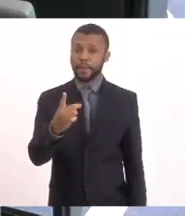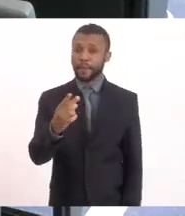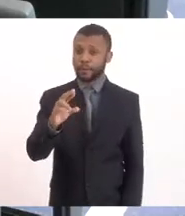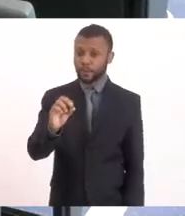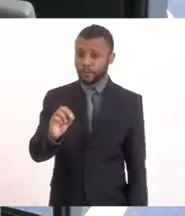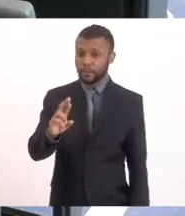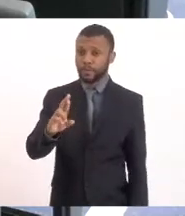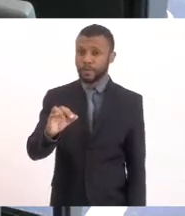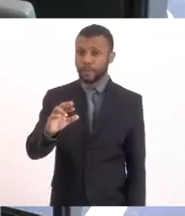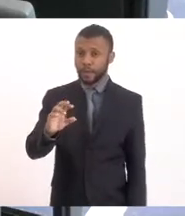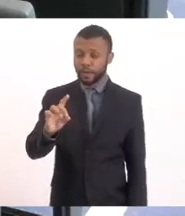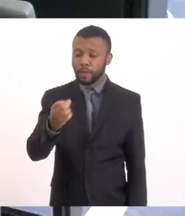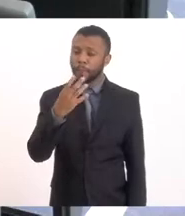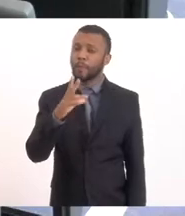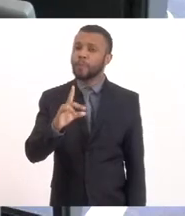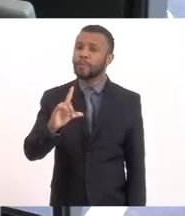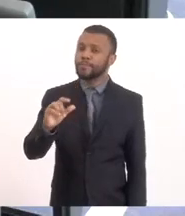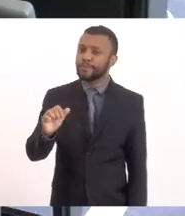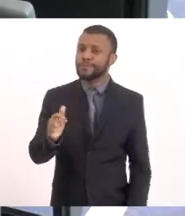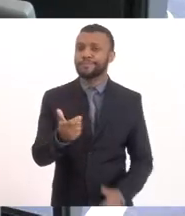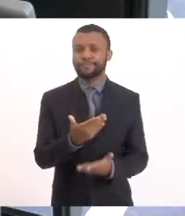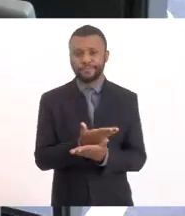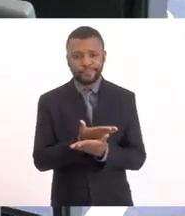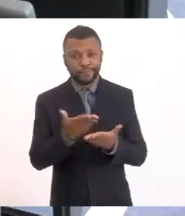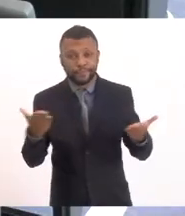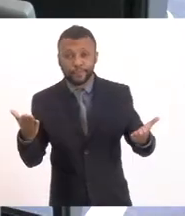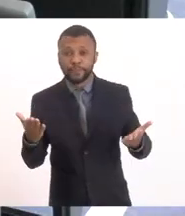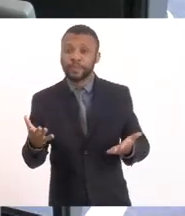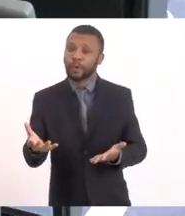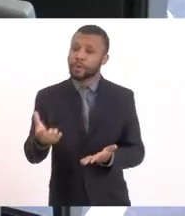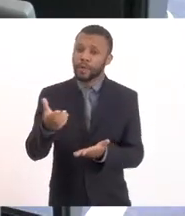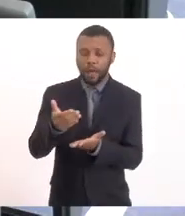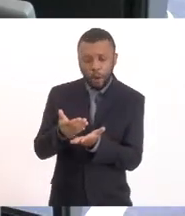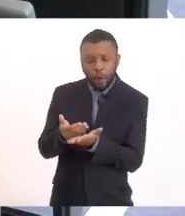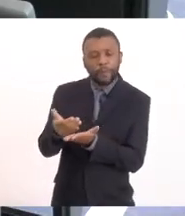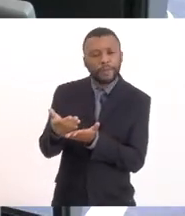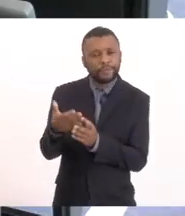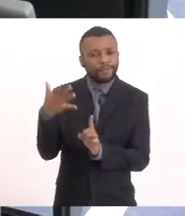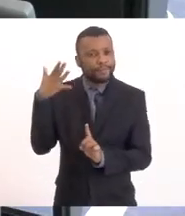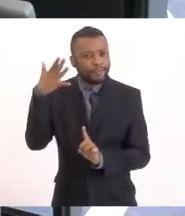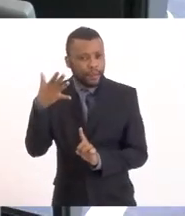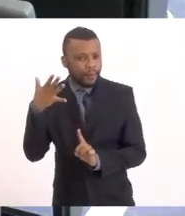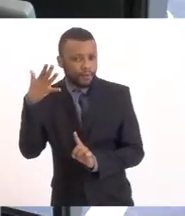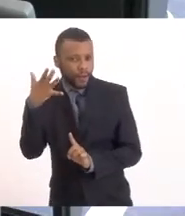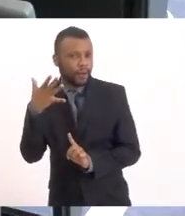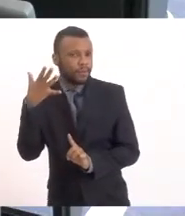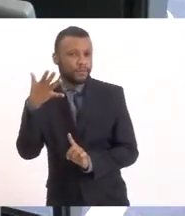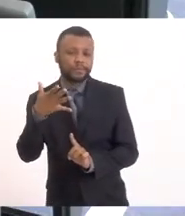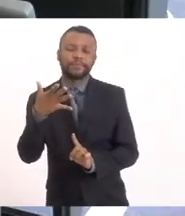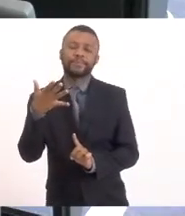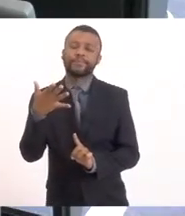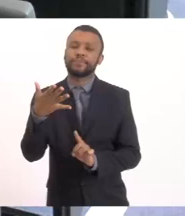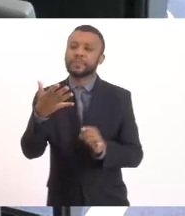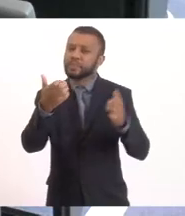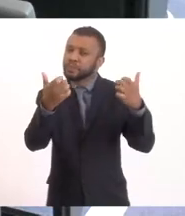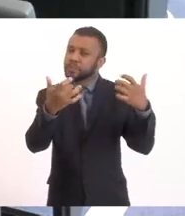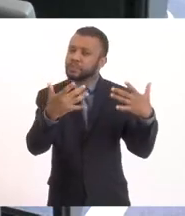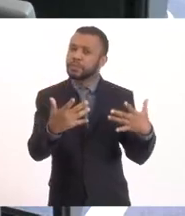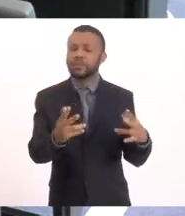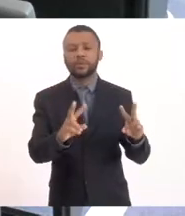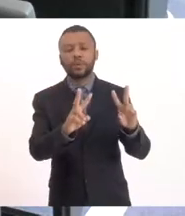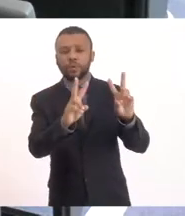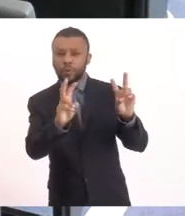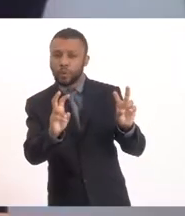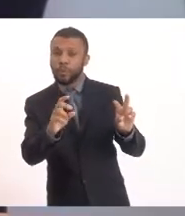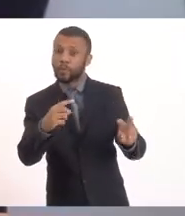Qual eu gostaria de começar a minha fala falando que, dizendo que isso